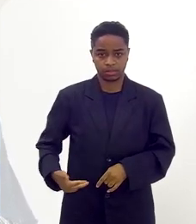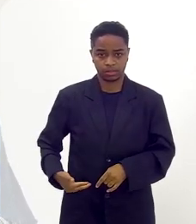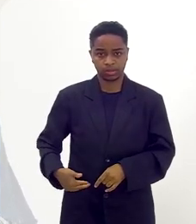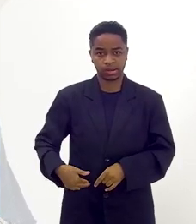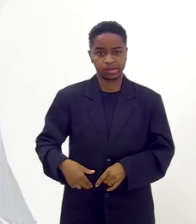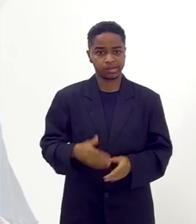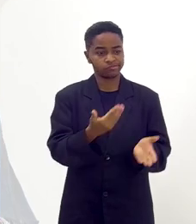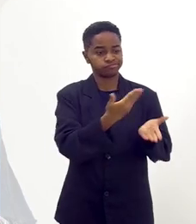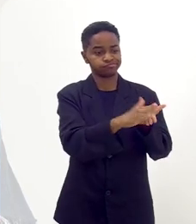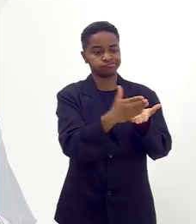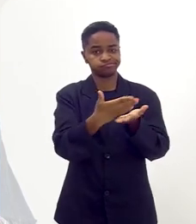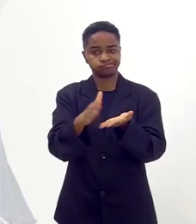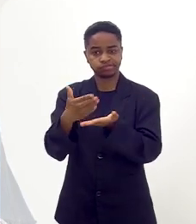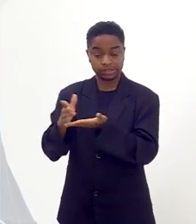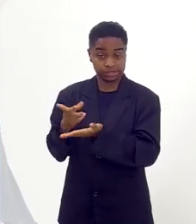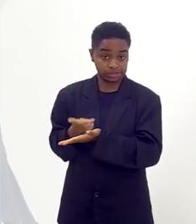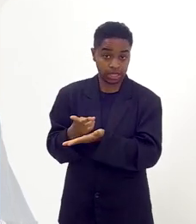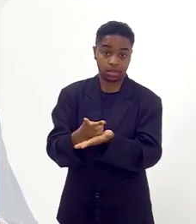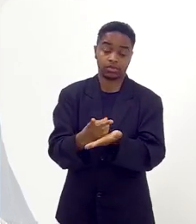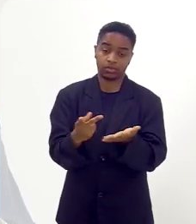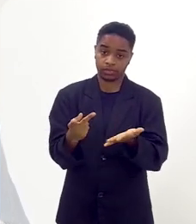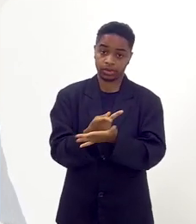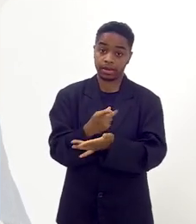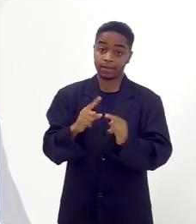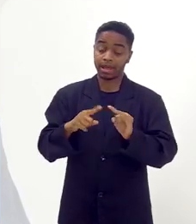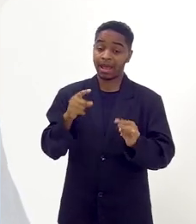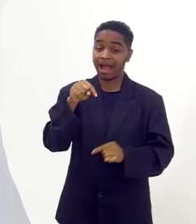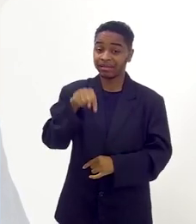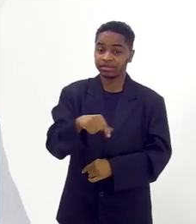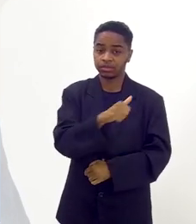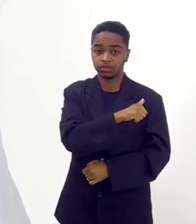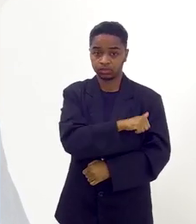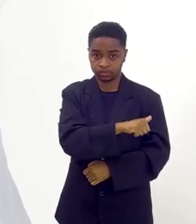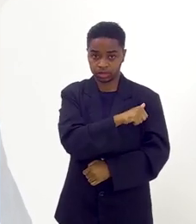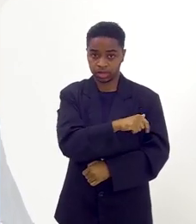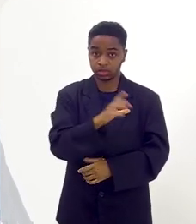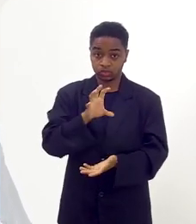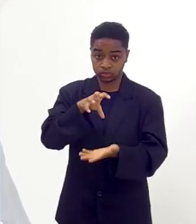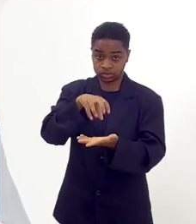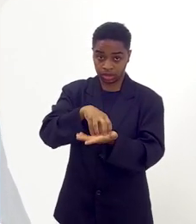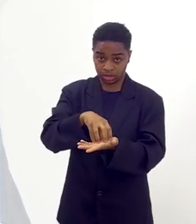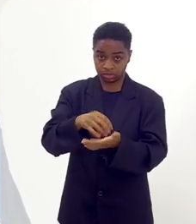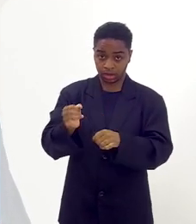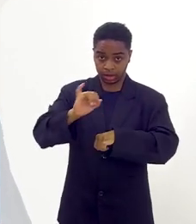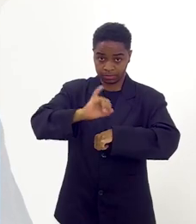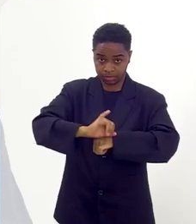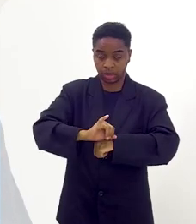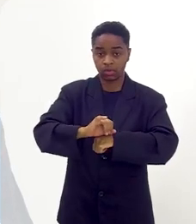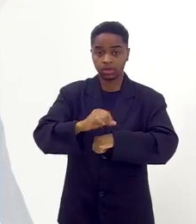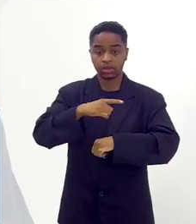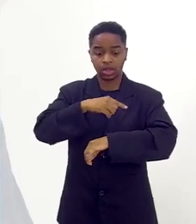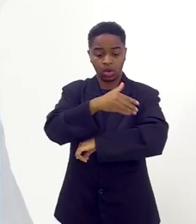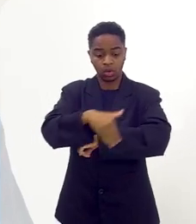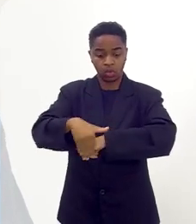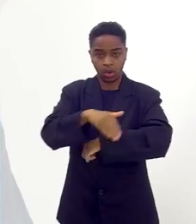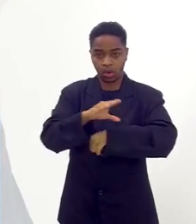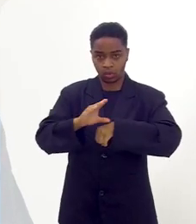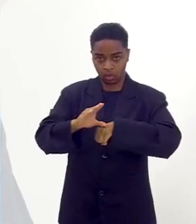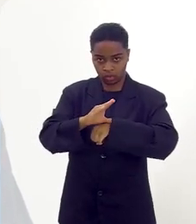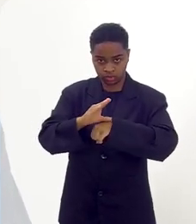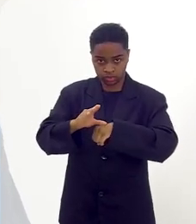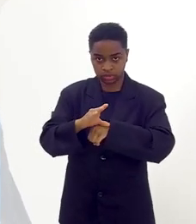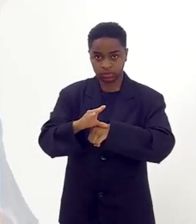eles eram repudiados, porque eles sempre foram. Então, aqui no Rio de Janeiro, aqui no centro do Rio, na Rua da